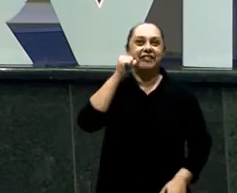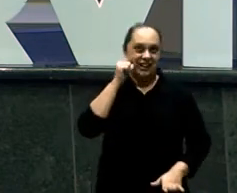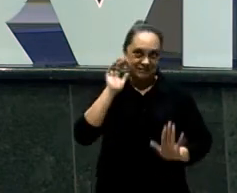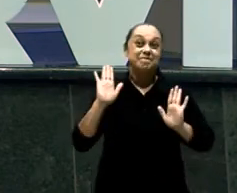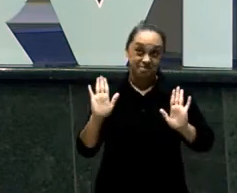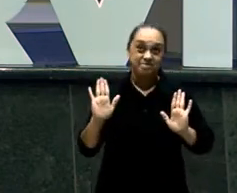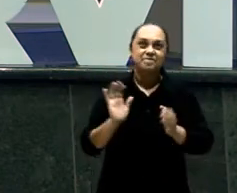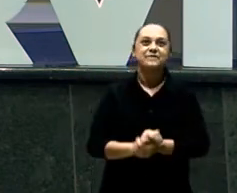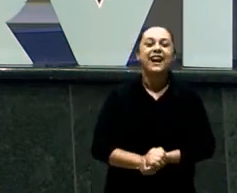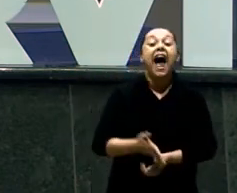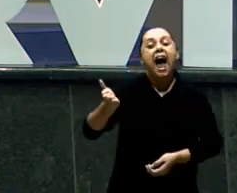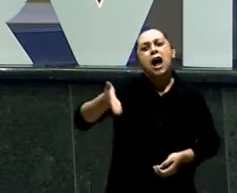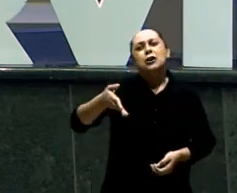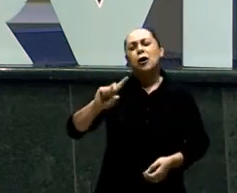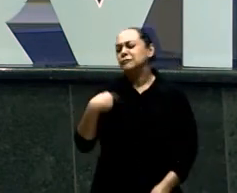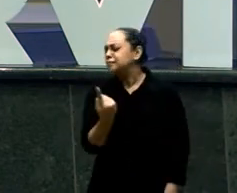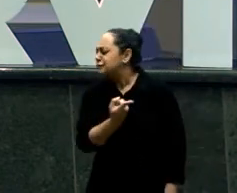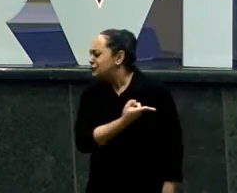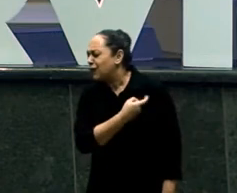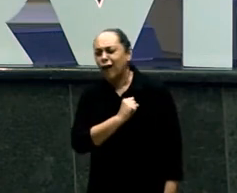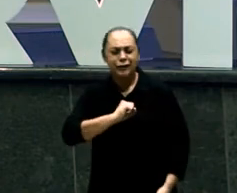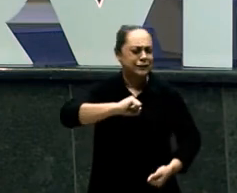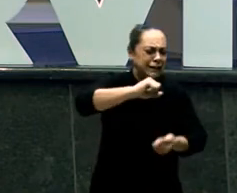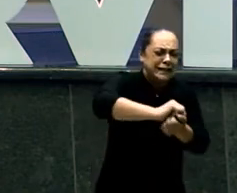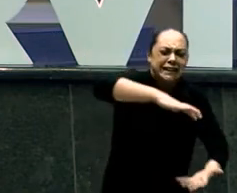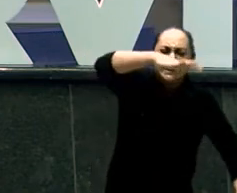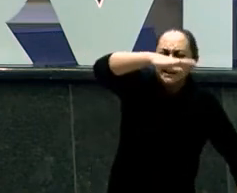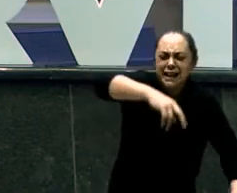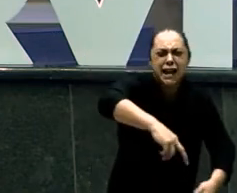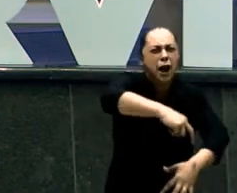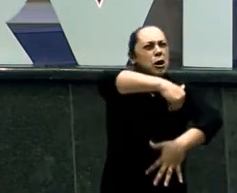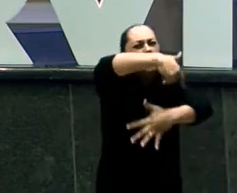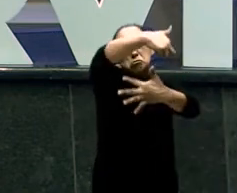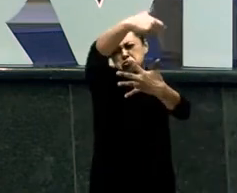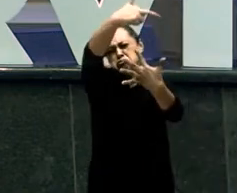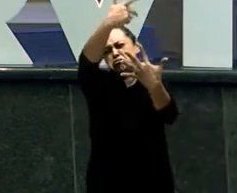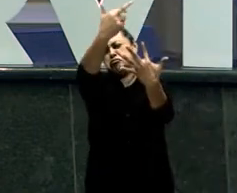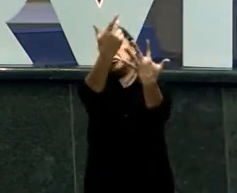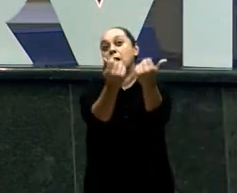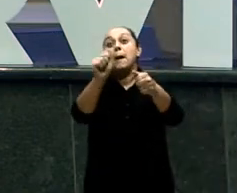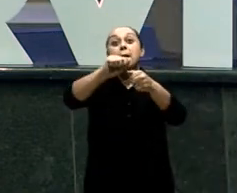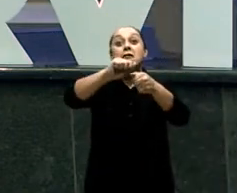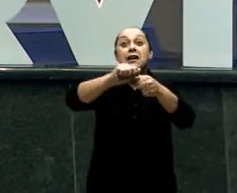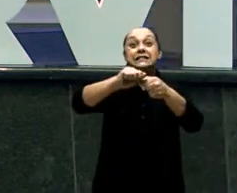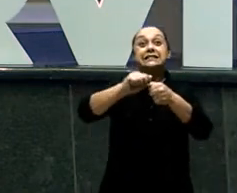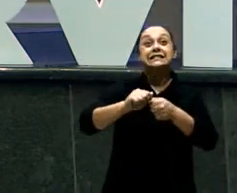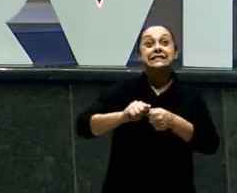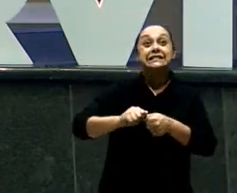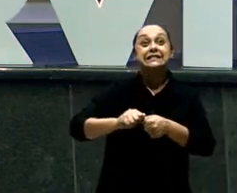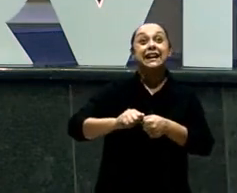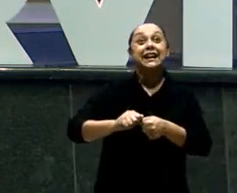Como que é Aquele lá Do lacinho Que a sua mãe Fazia É lacinho Aqui lá Como que é Aqui lá Hã Da